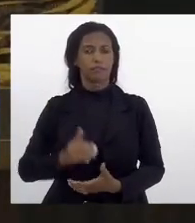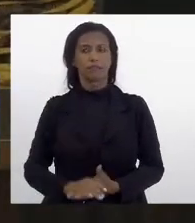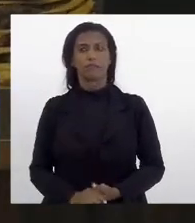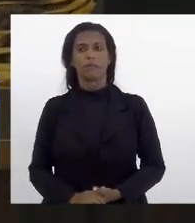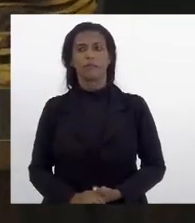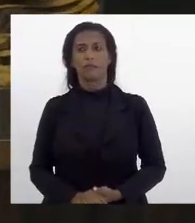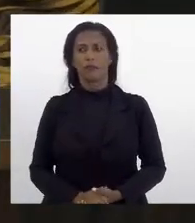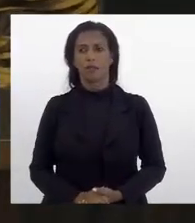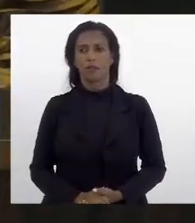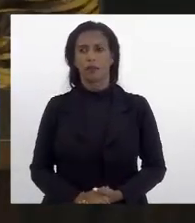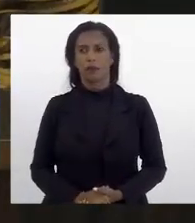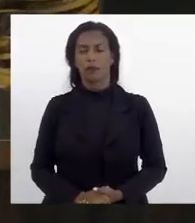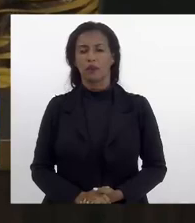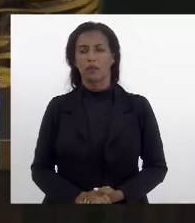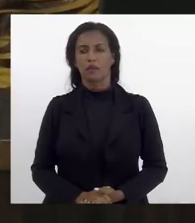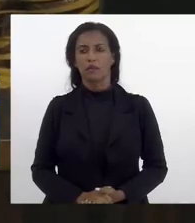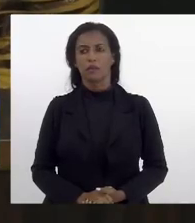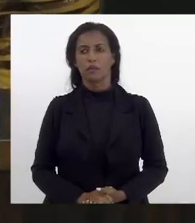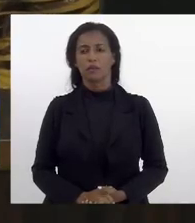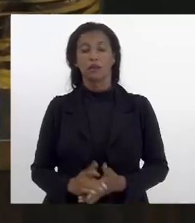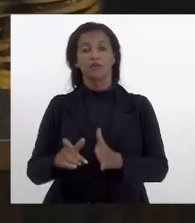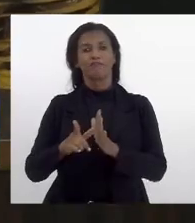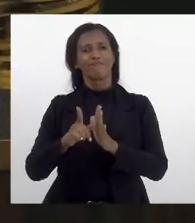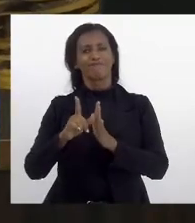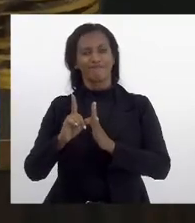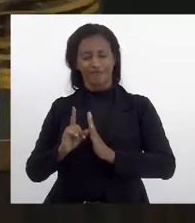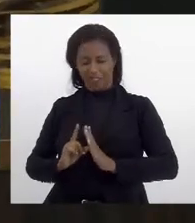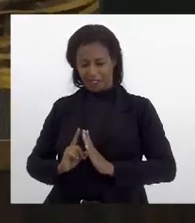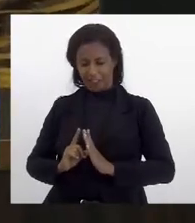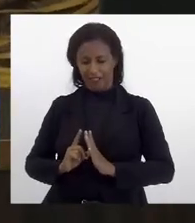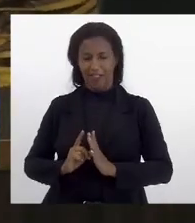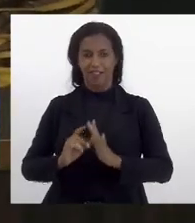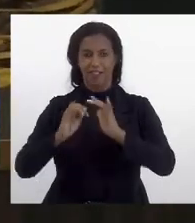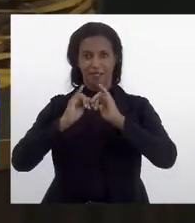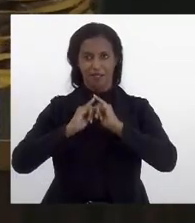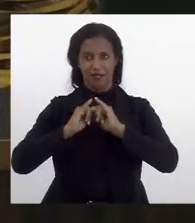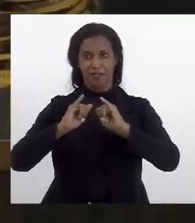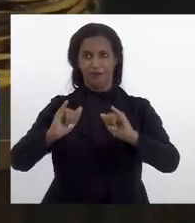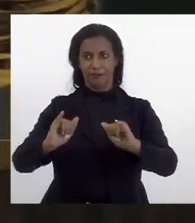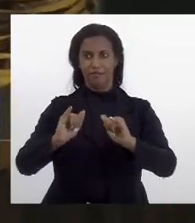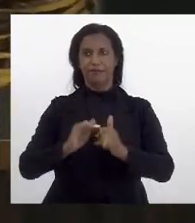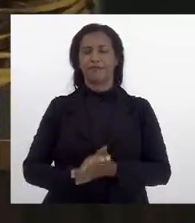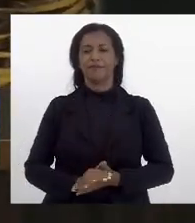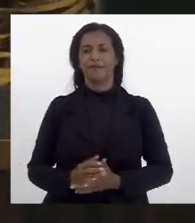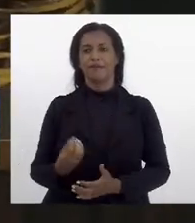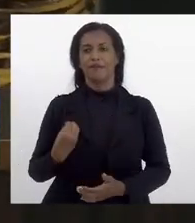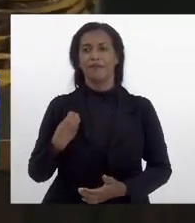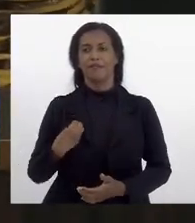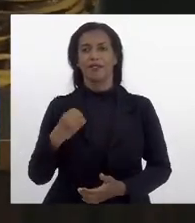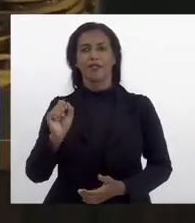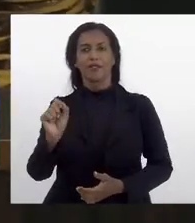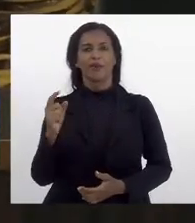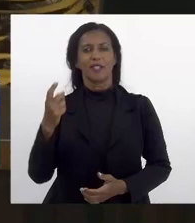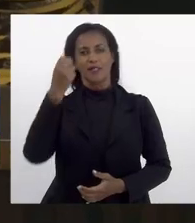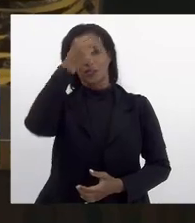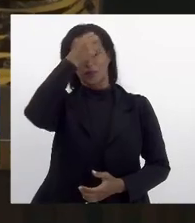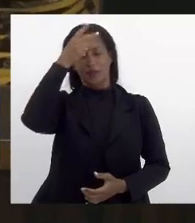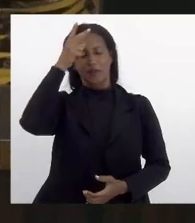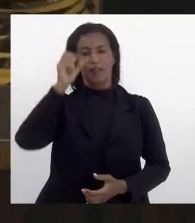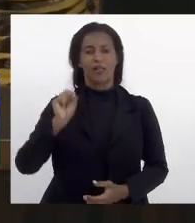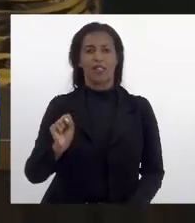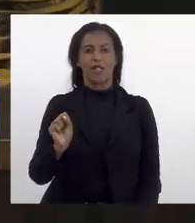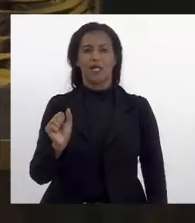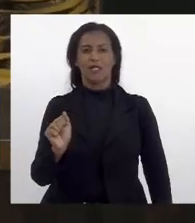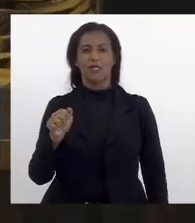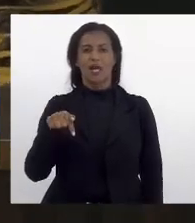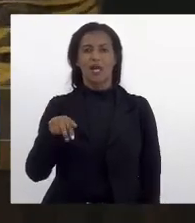para a declaração de voto antes porém eu gostaria de anunciar a presença do ex-prefeito de Saquarema o